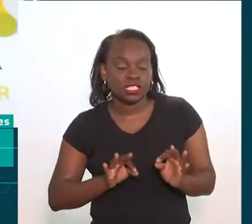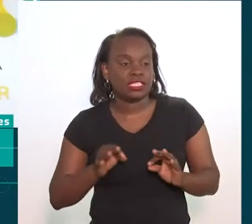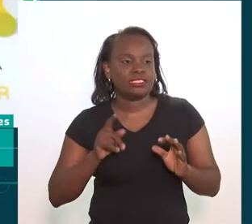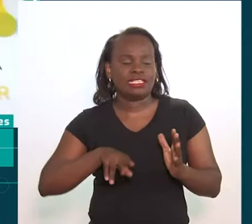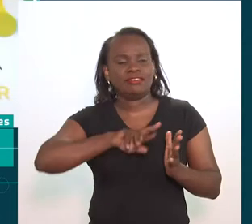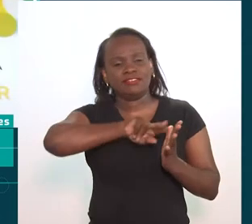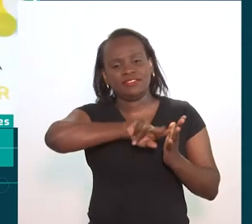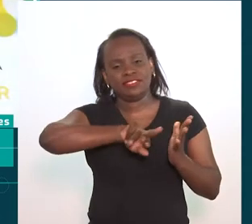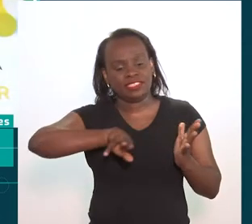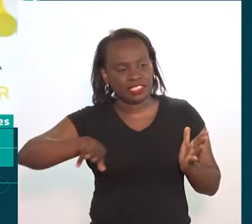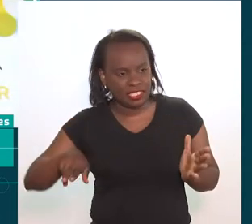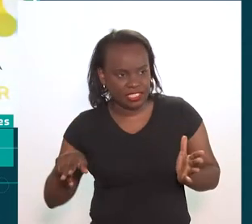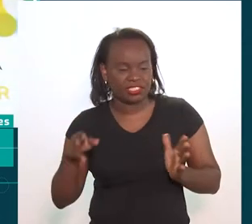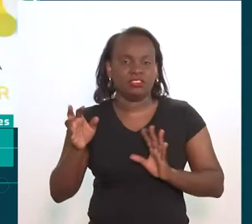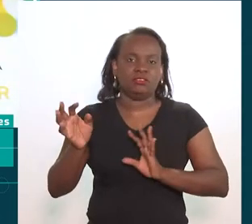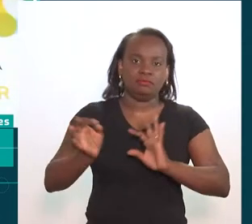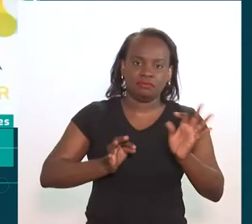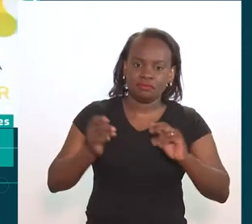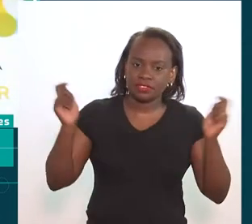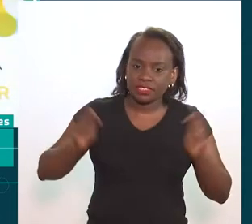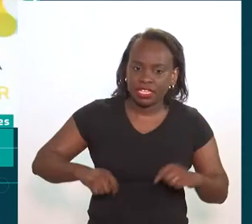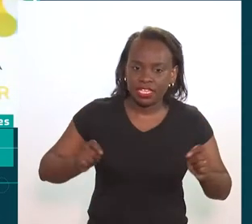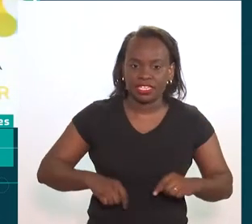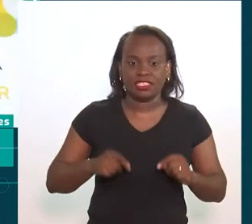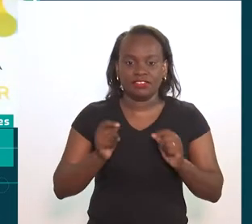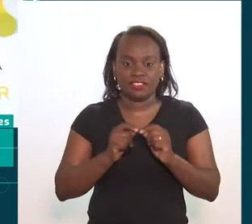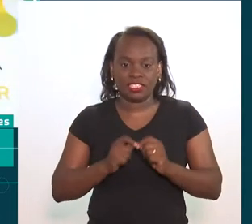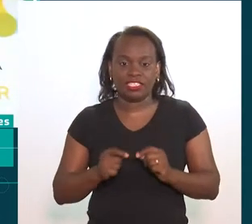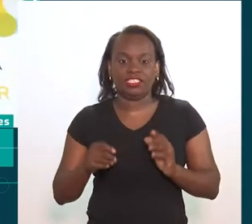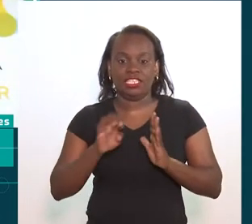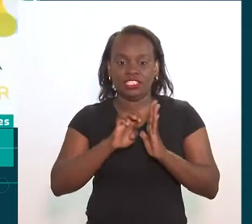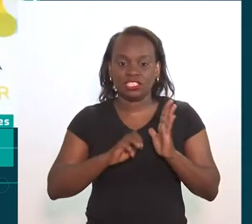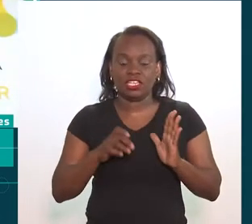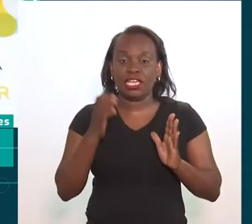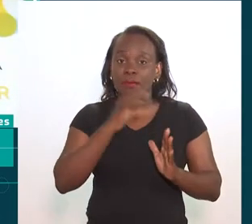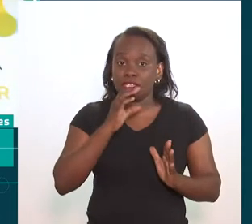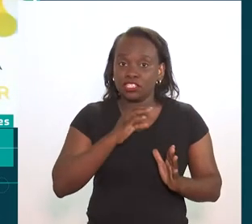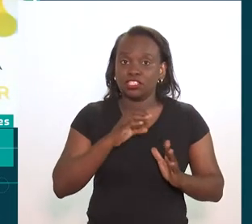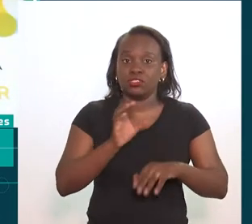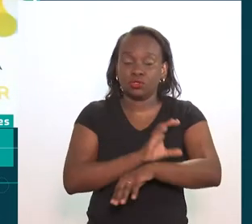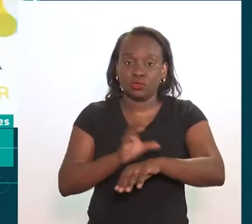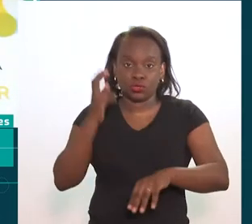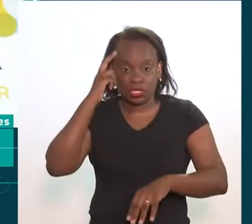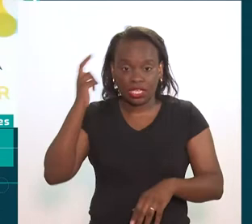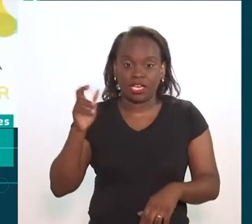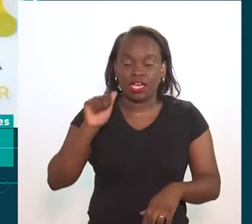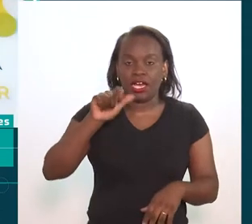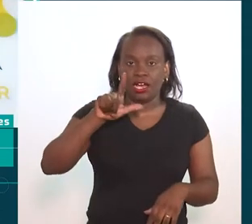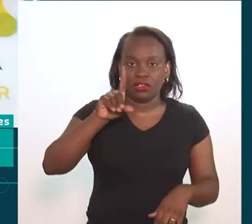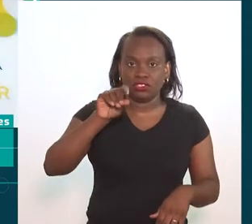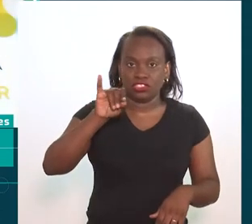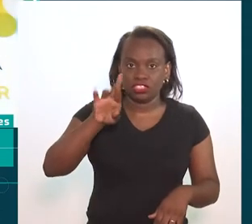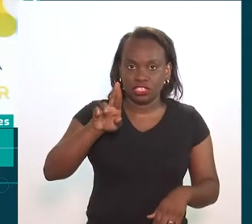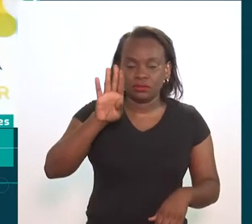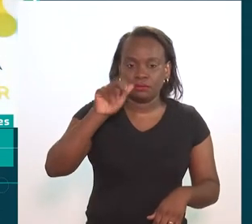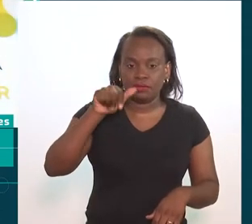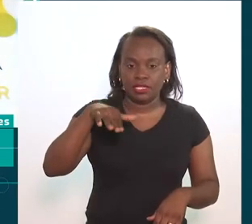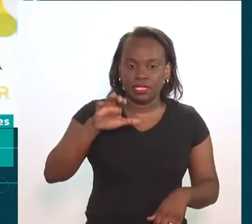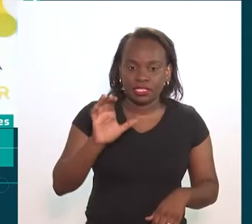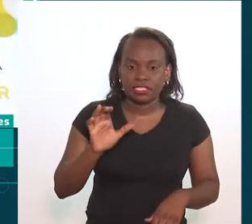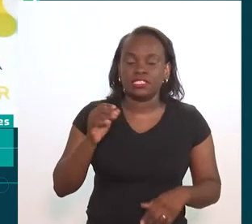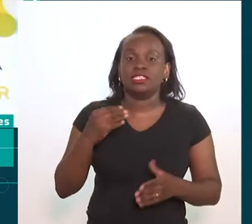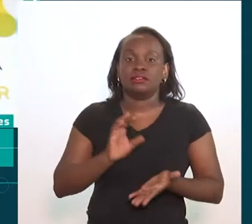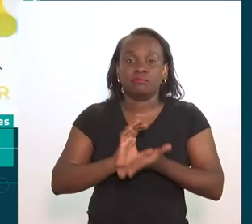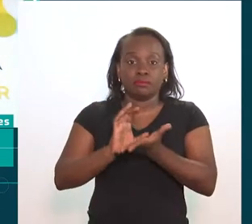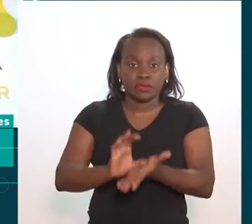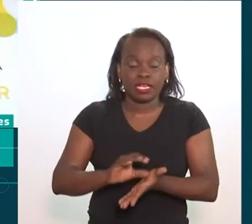um projeto desses tantos que foram possíveis pelo edital de emergência cultural Aldir Blanc. Ele tá sendo